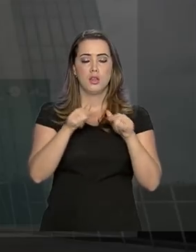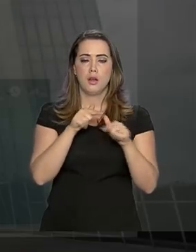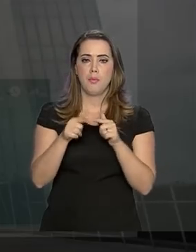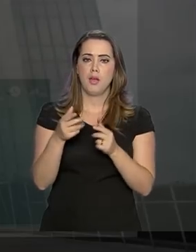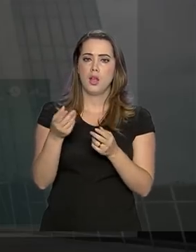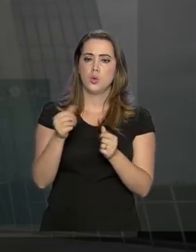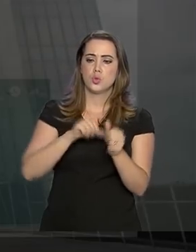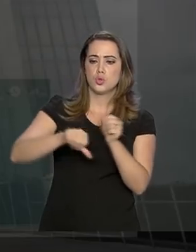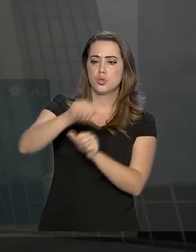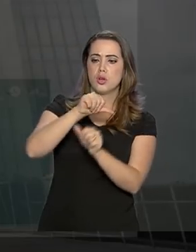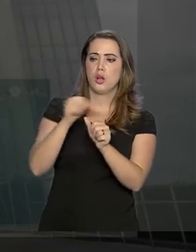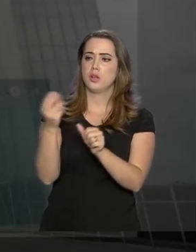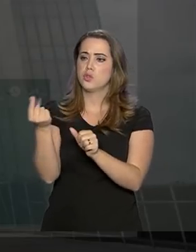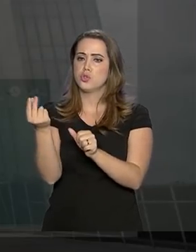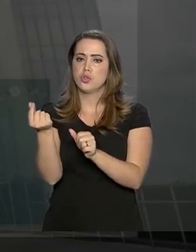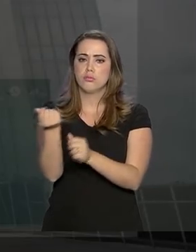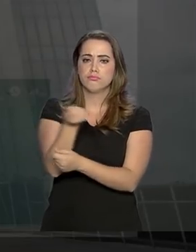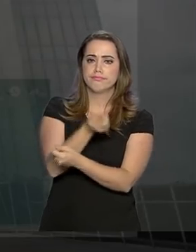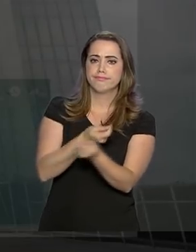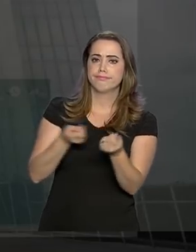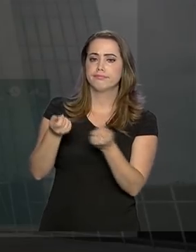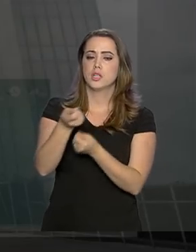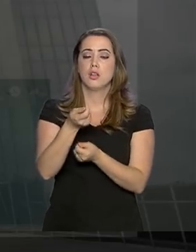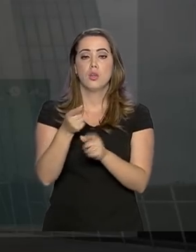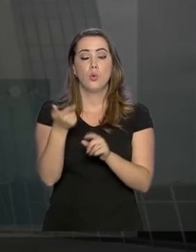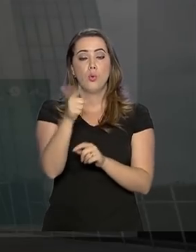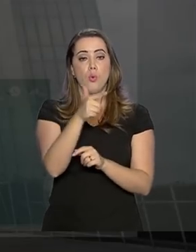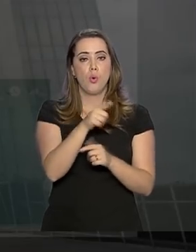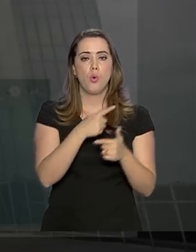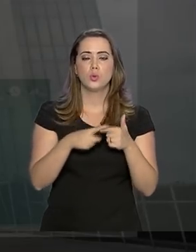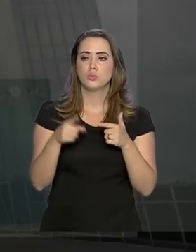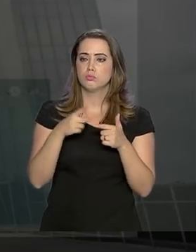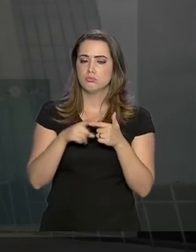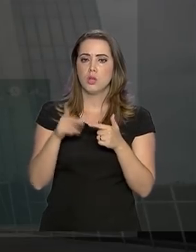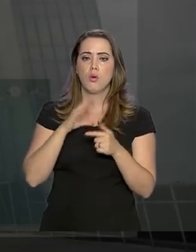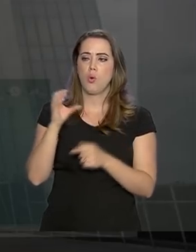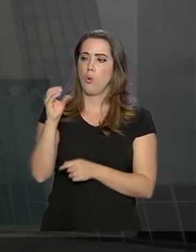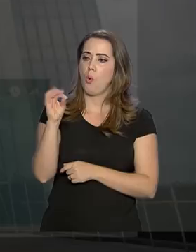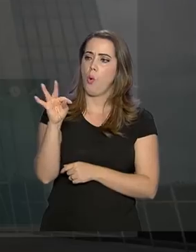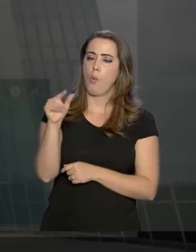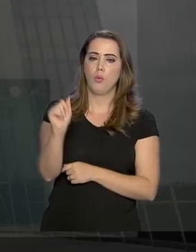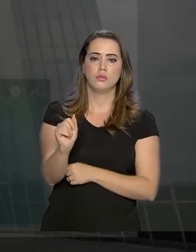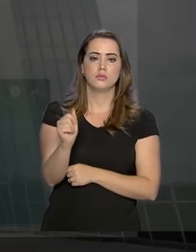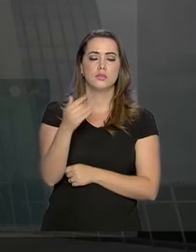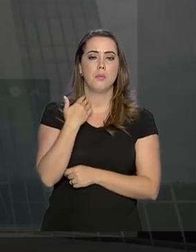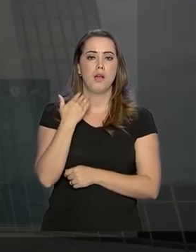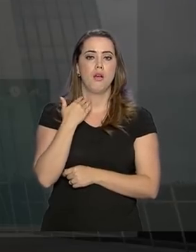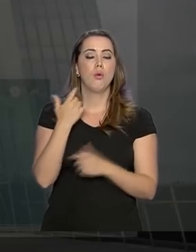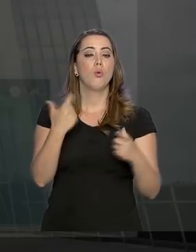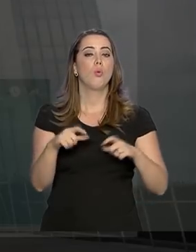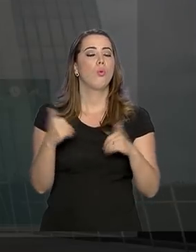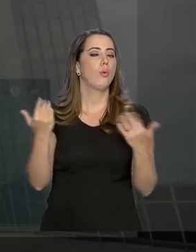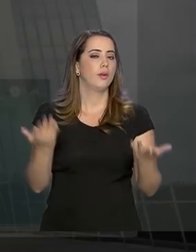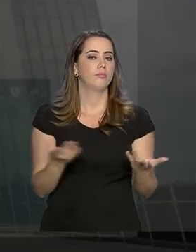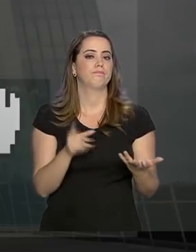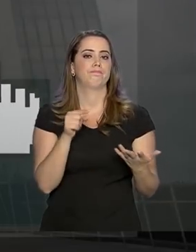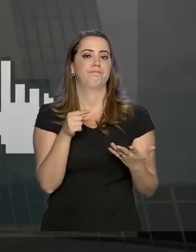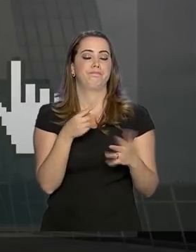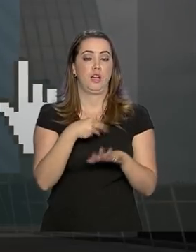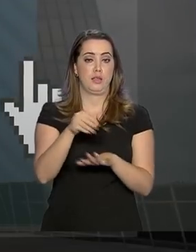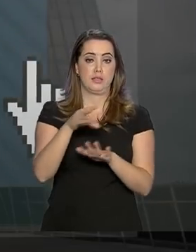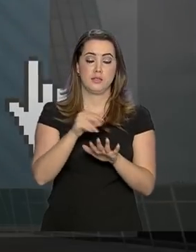câmbio, contas e outros relacionamentos que a pessoa tenha com instituições financeiras. Essas informações